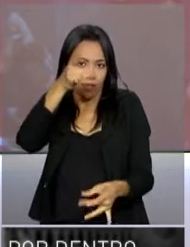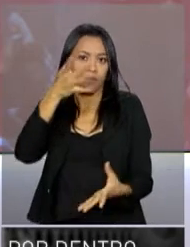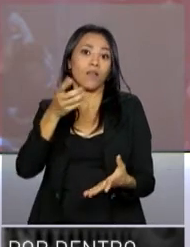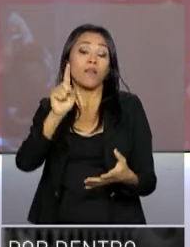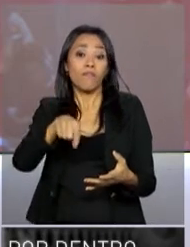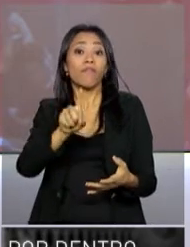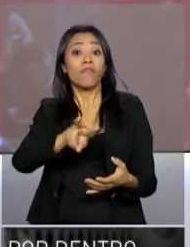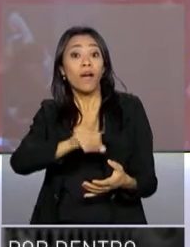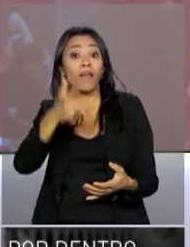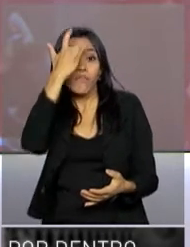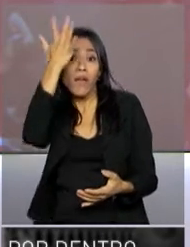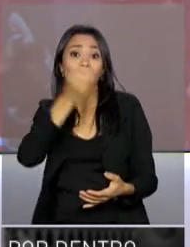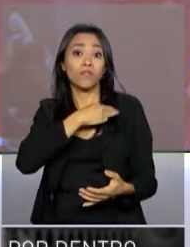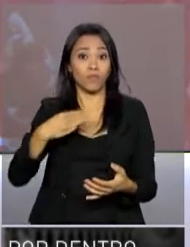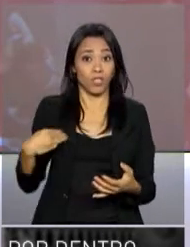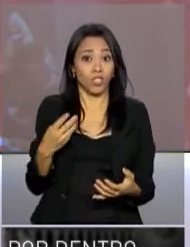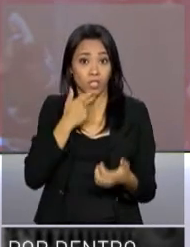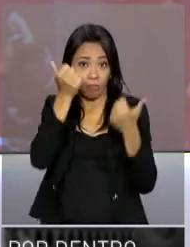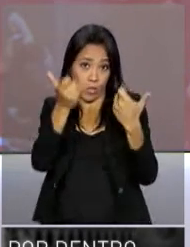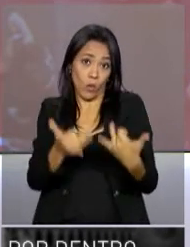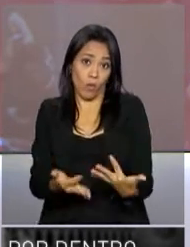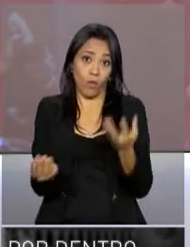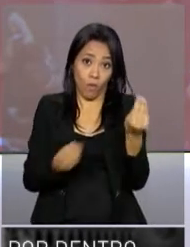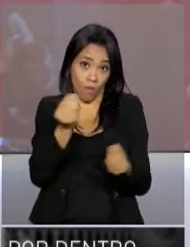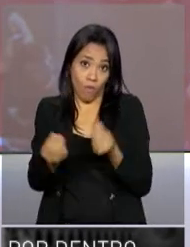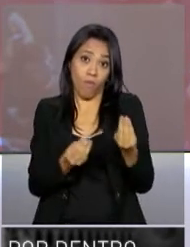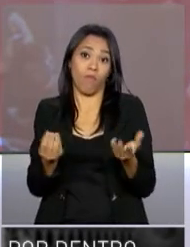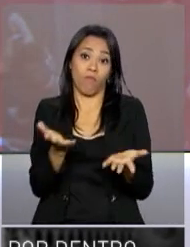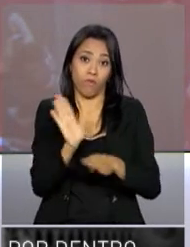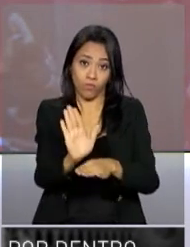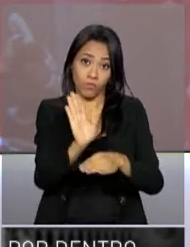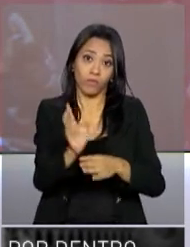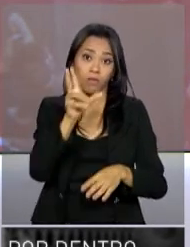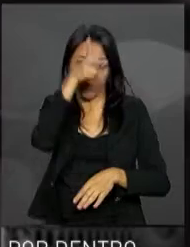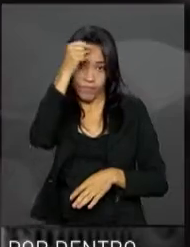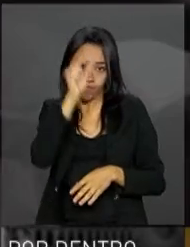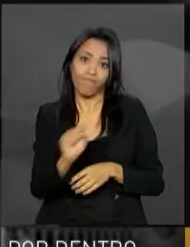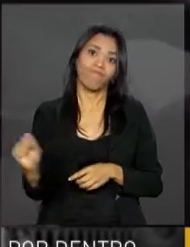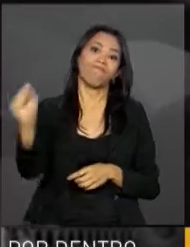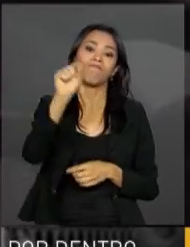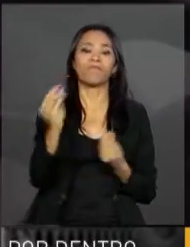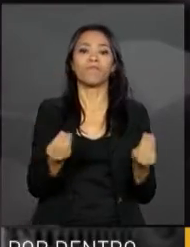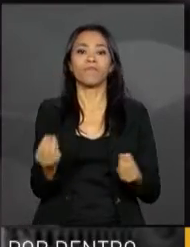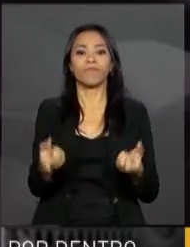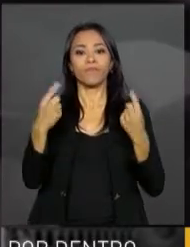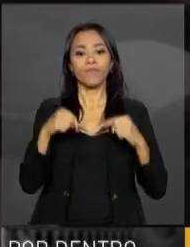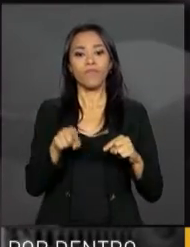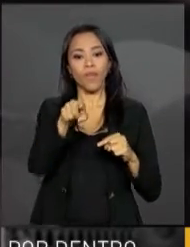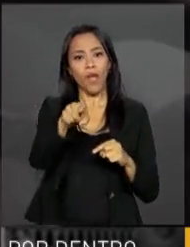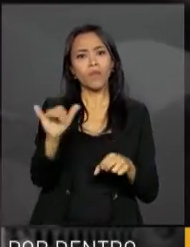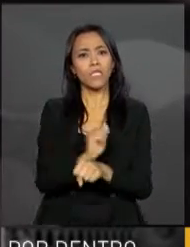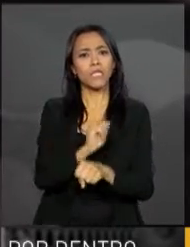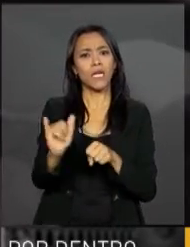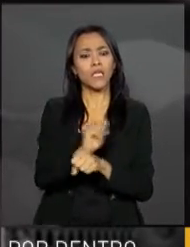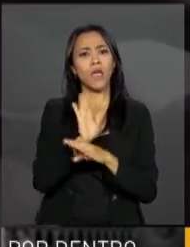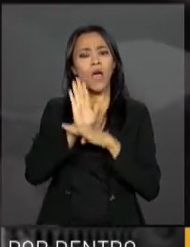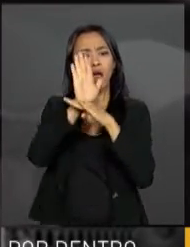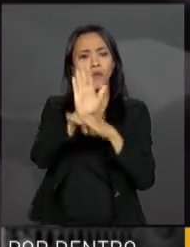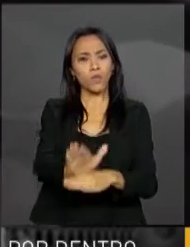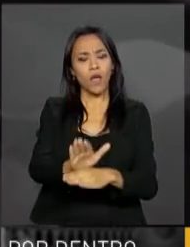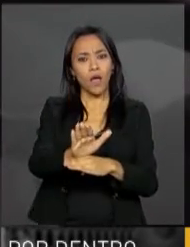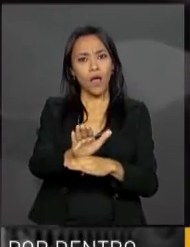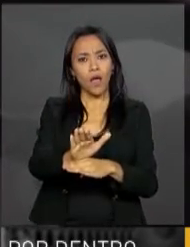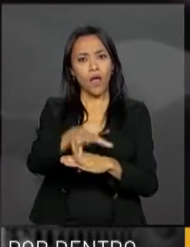iniciativa vai facilitar o dia a dia do gestor municipal. É uma ferramenta para ajudar o prefeito. Num único